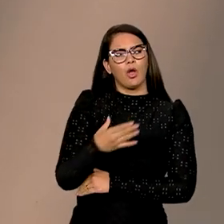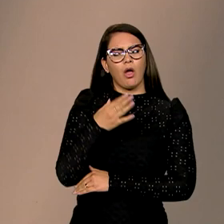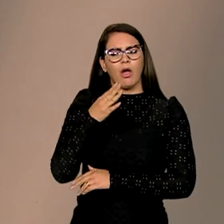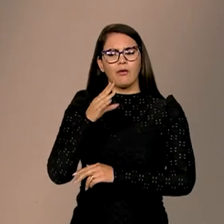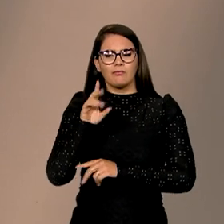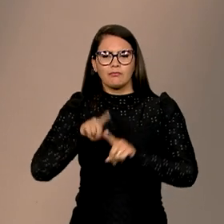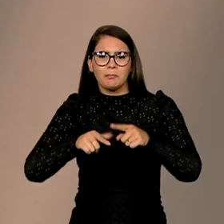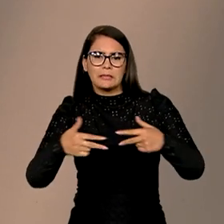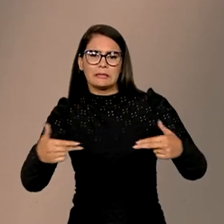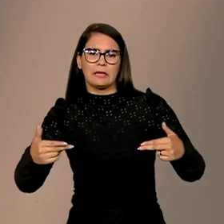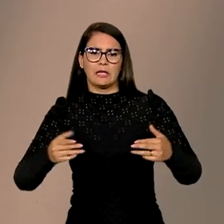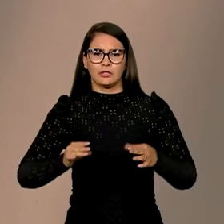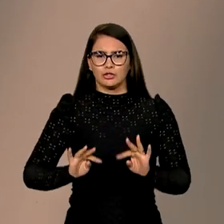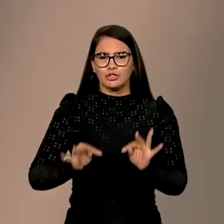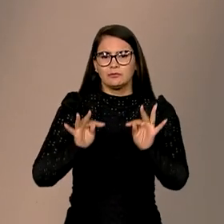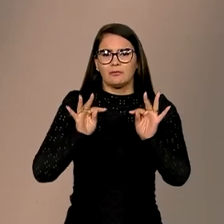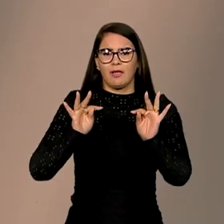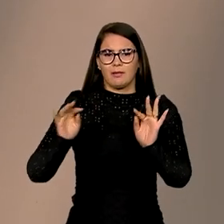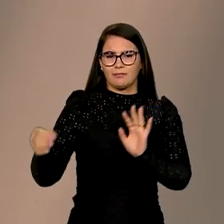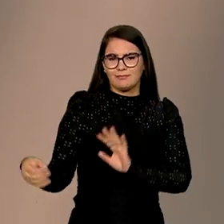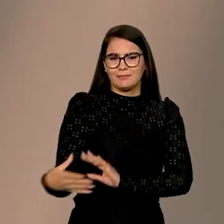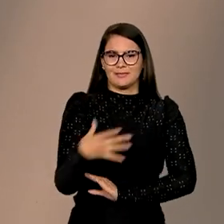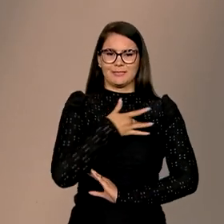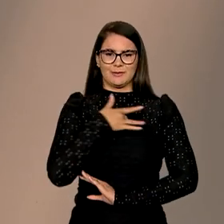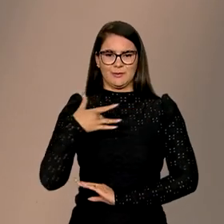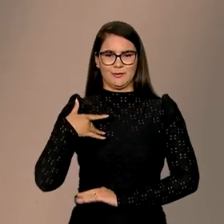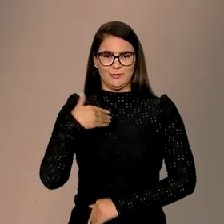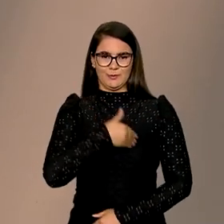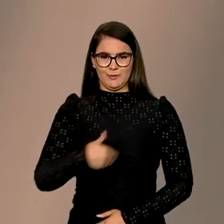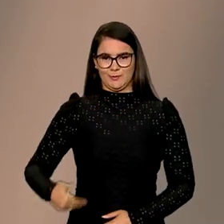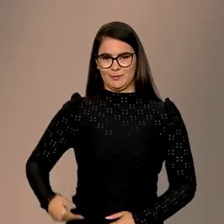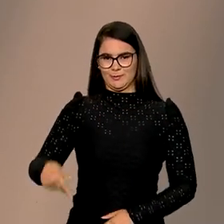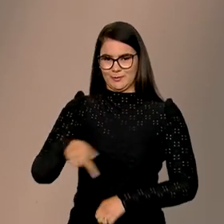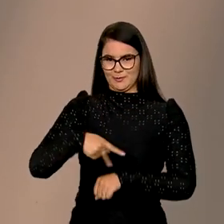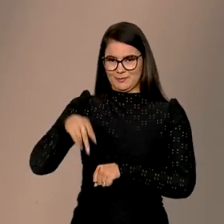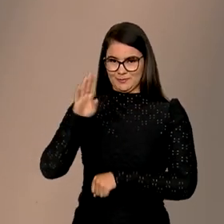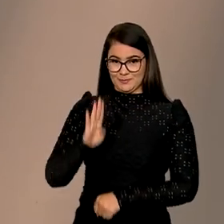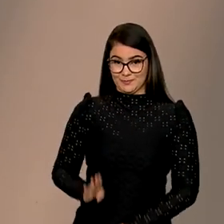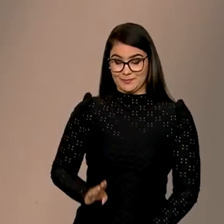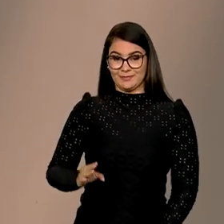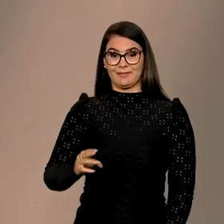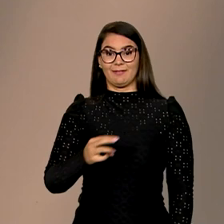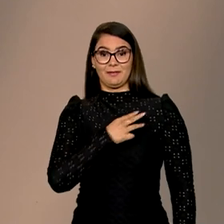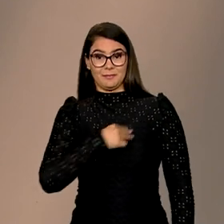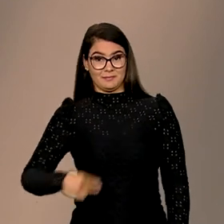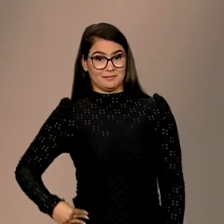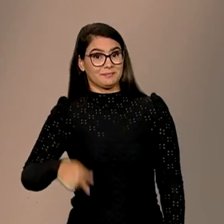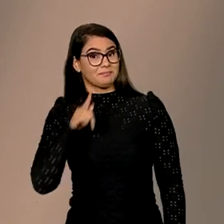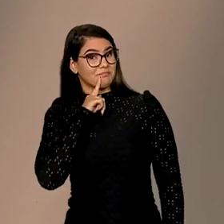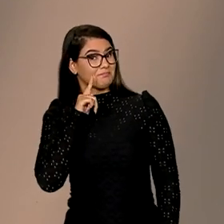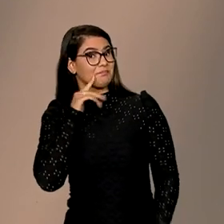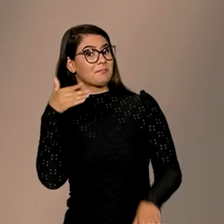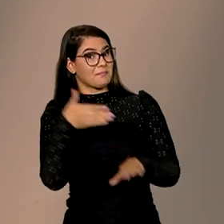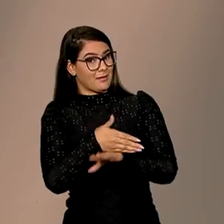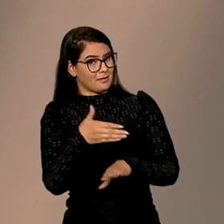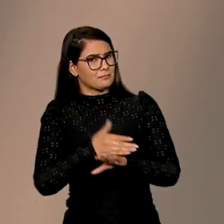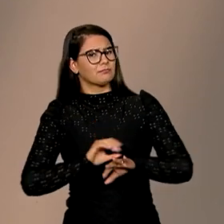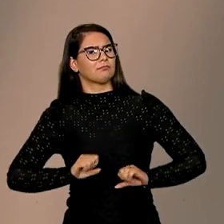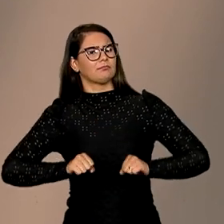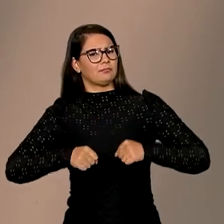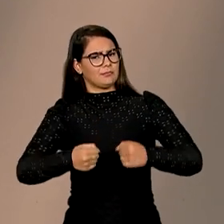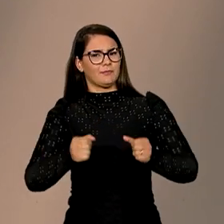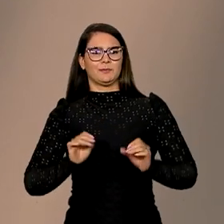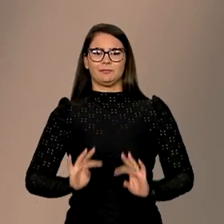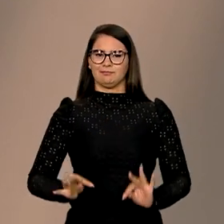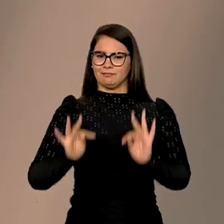ferramentas digitais para modernizar a saúde pública do país. A ministra Nízia Trindade participou do evento e defendeu a